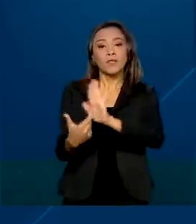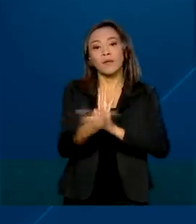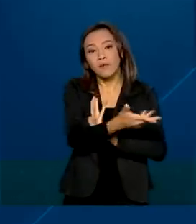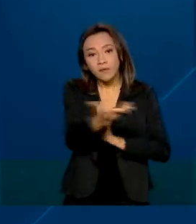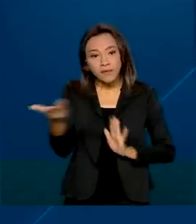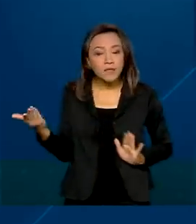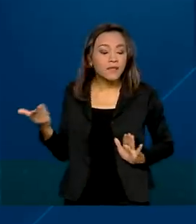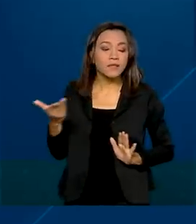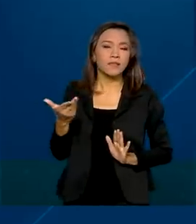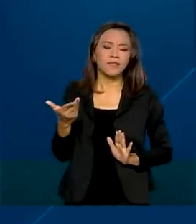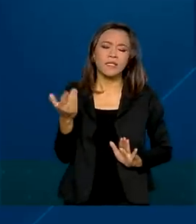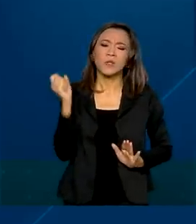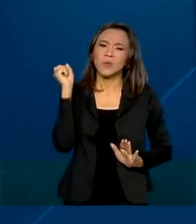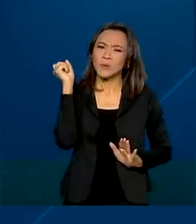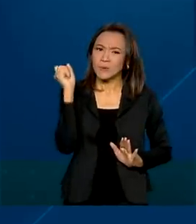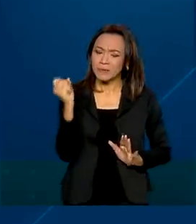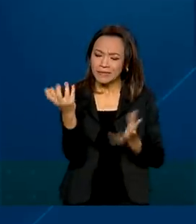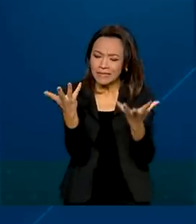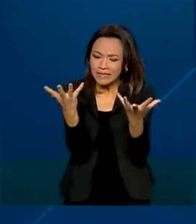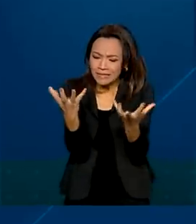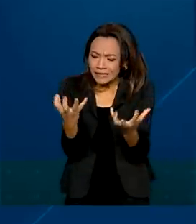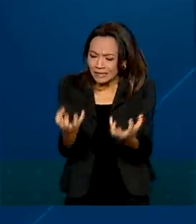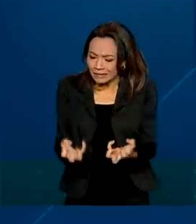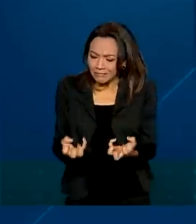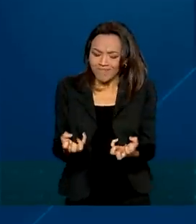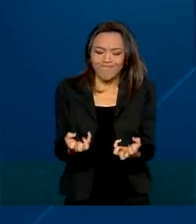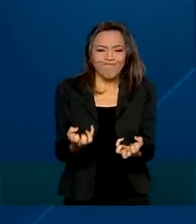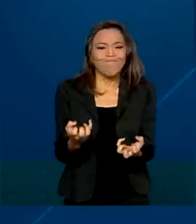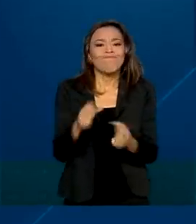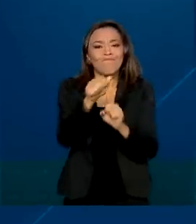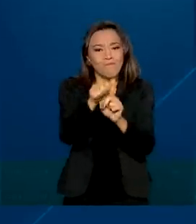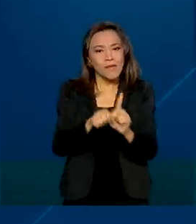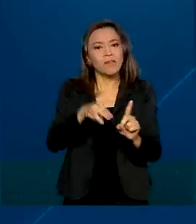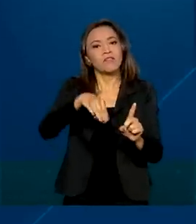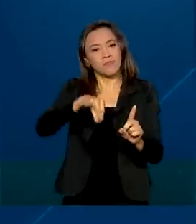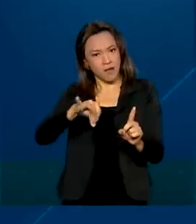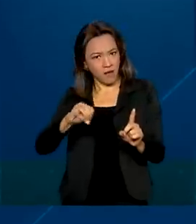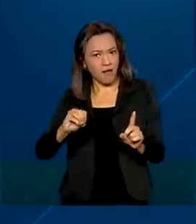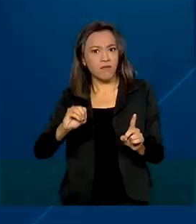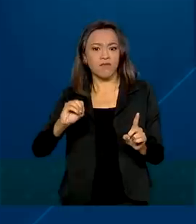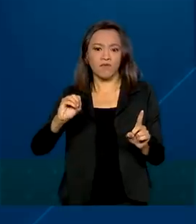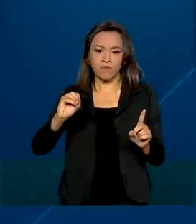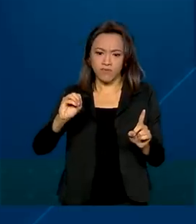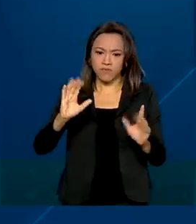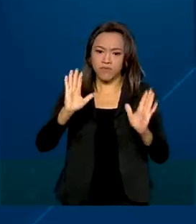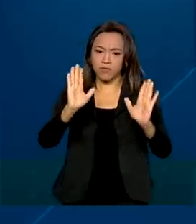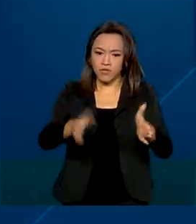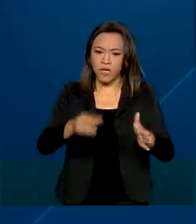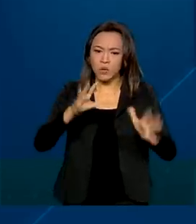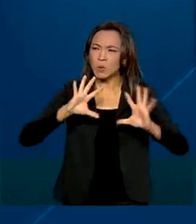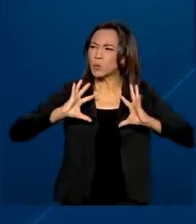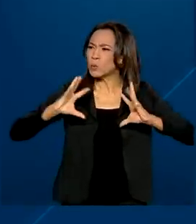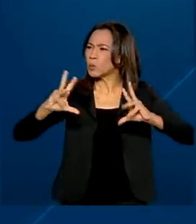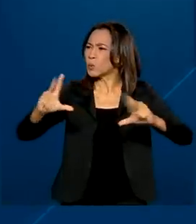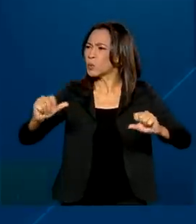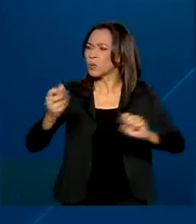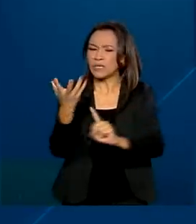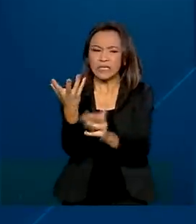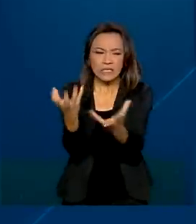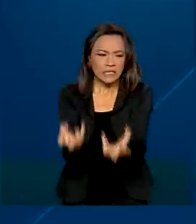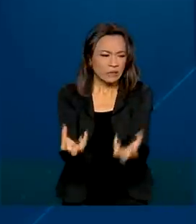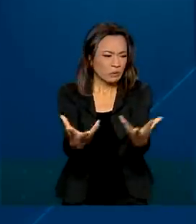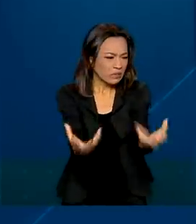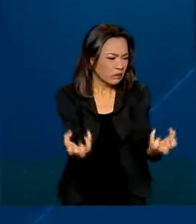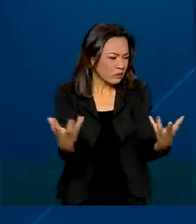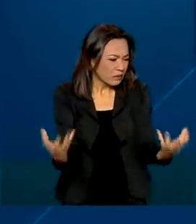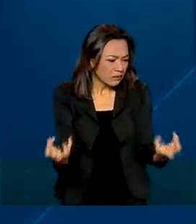o quanto está seco já. Em pleno mês de maio, nós já estamos aqui com tudo seco, o